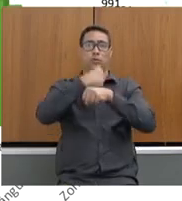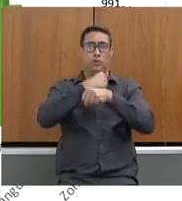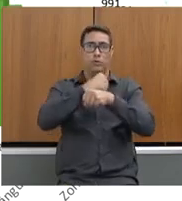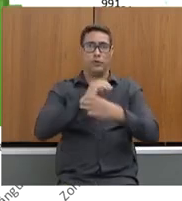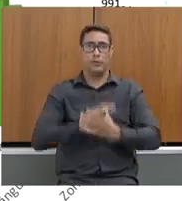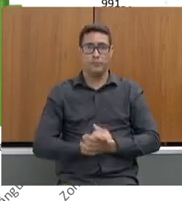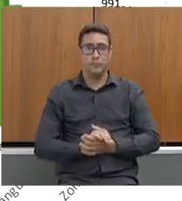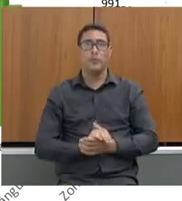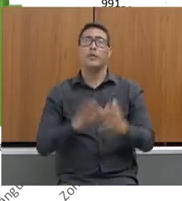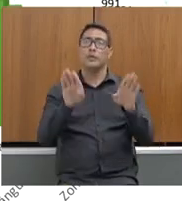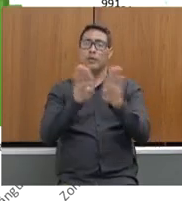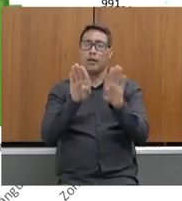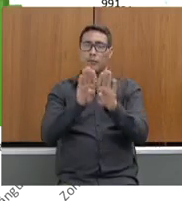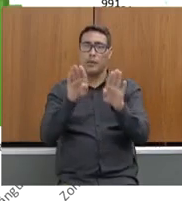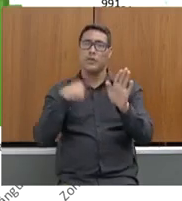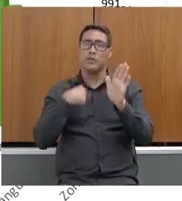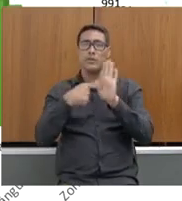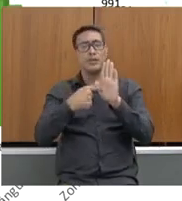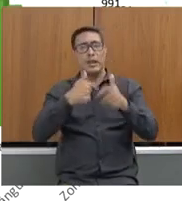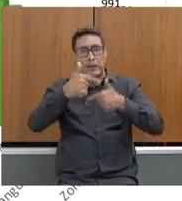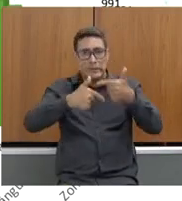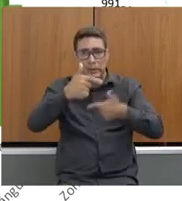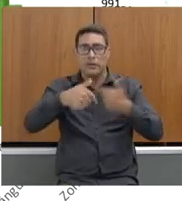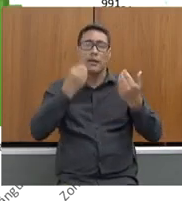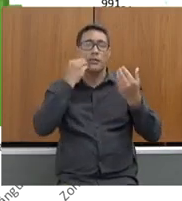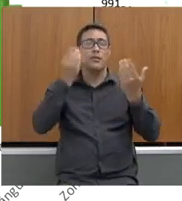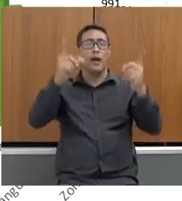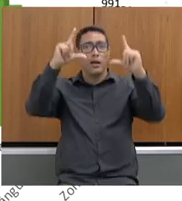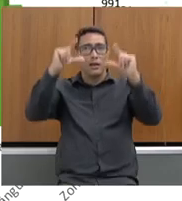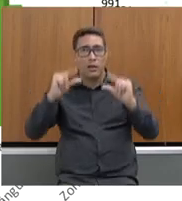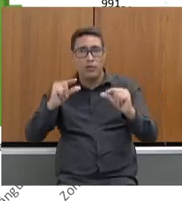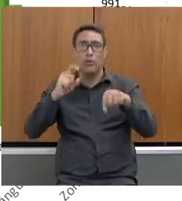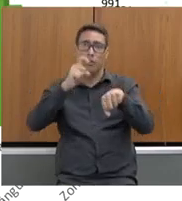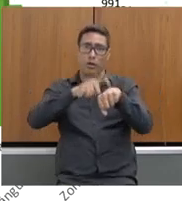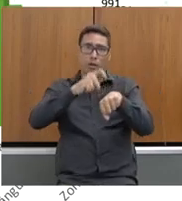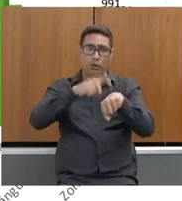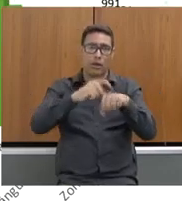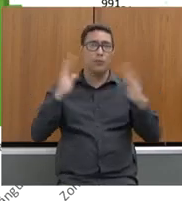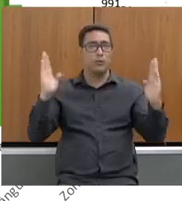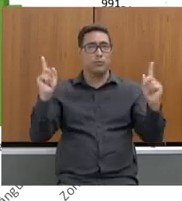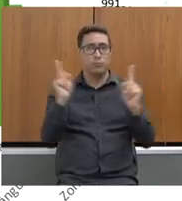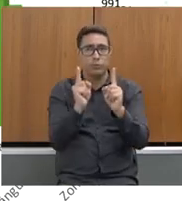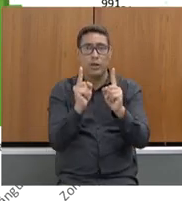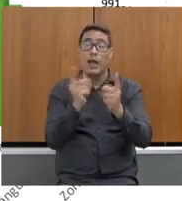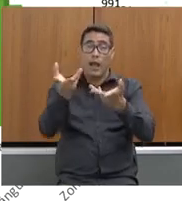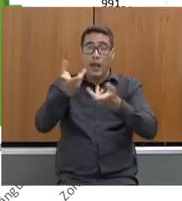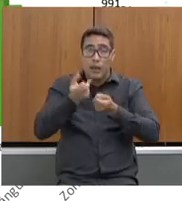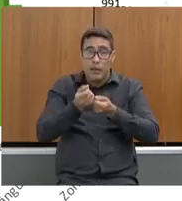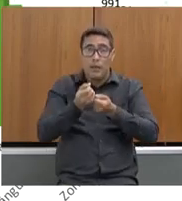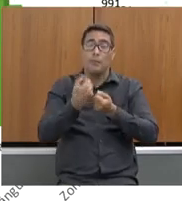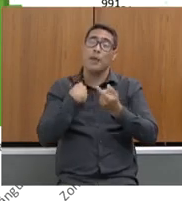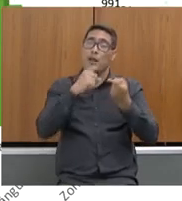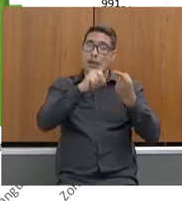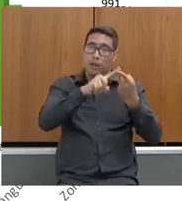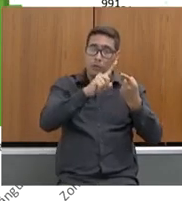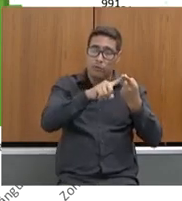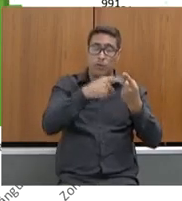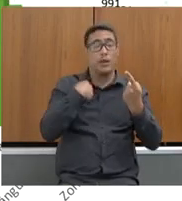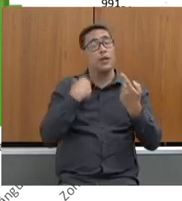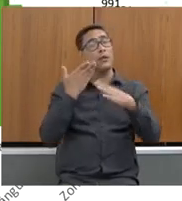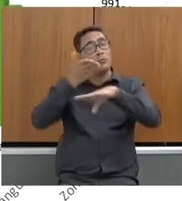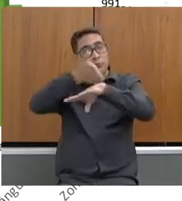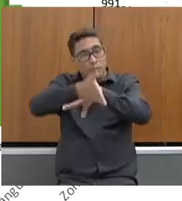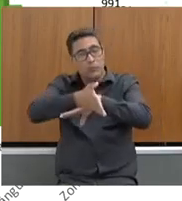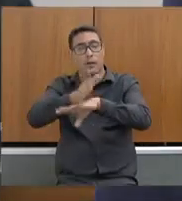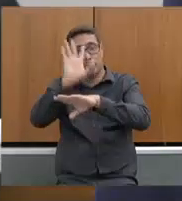E nós temos trabalhado para redução também do tempo entre o recebimento da denúncia e o atendimento da